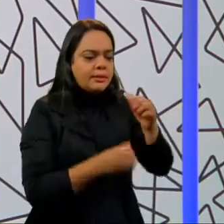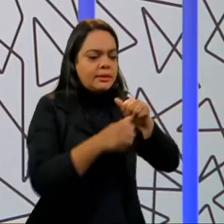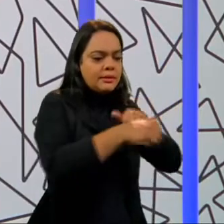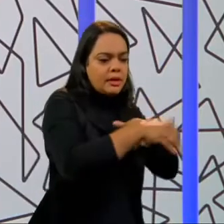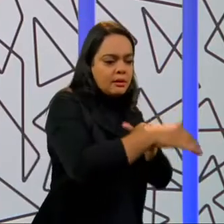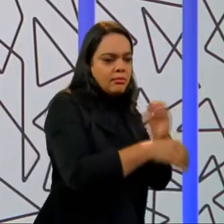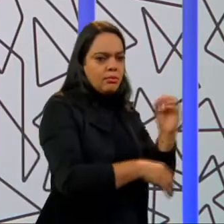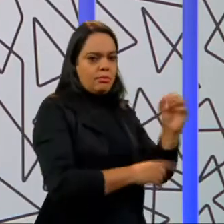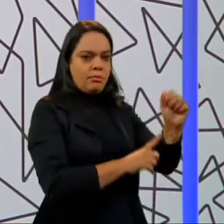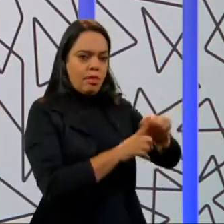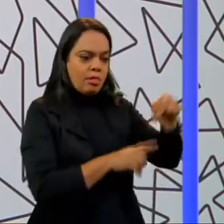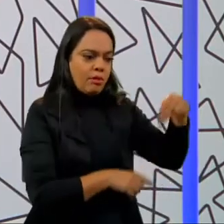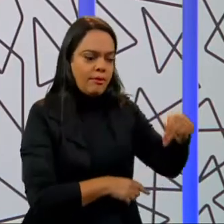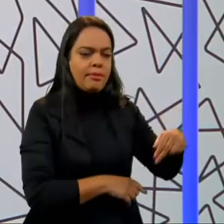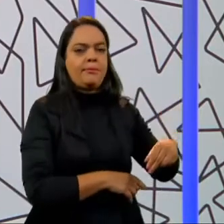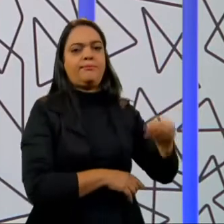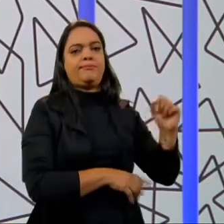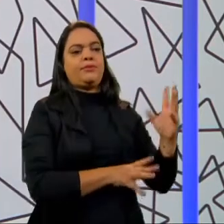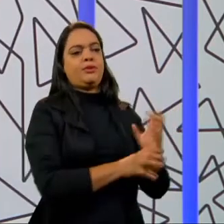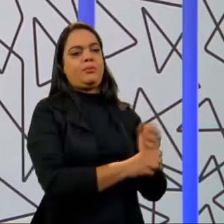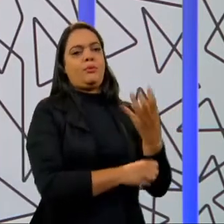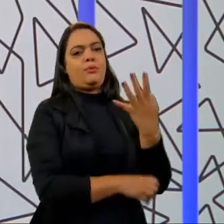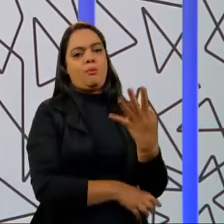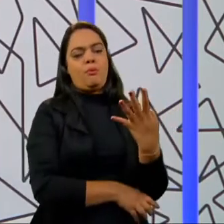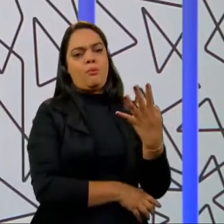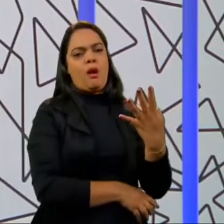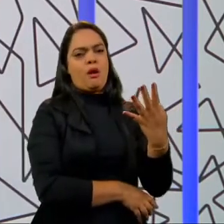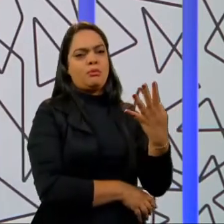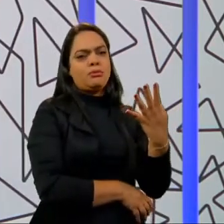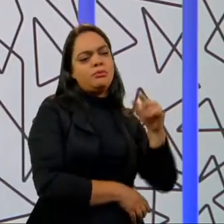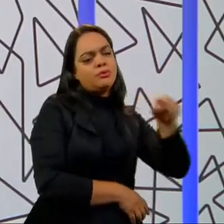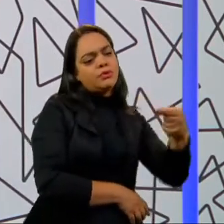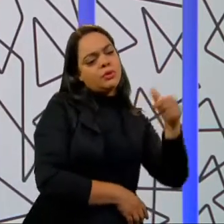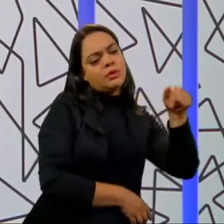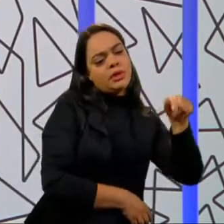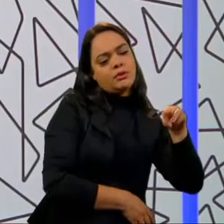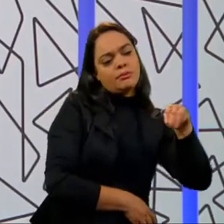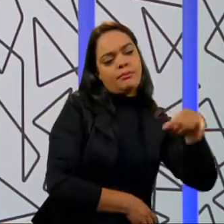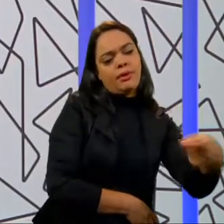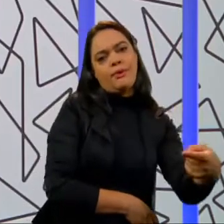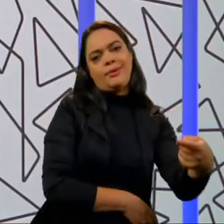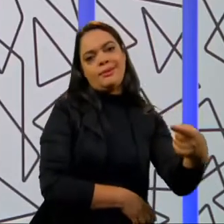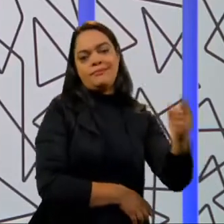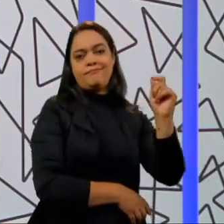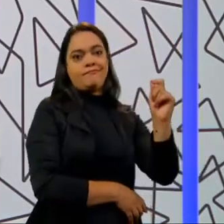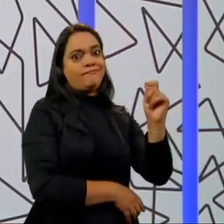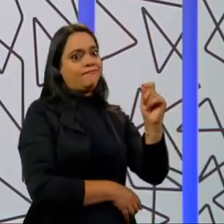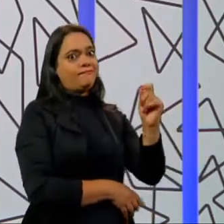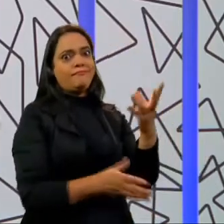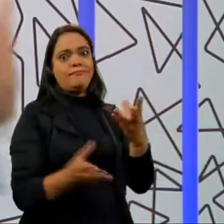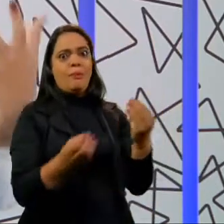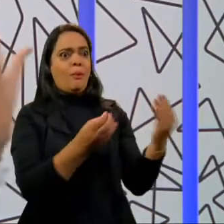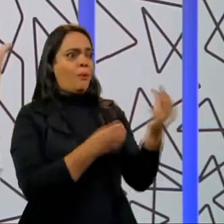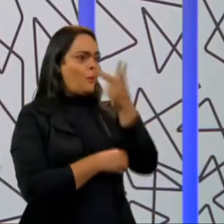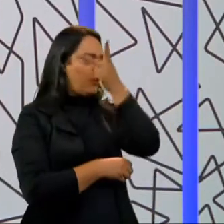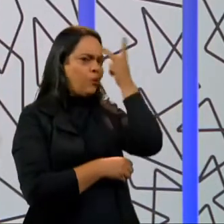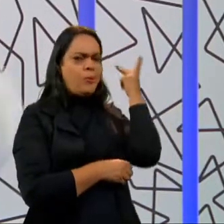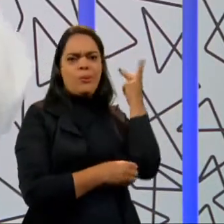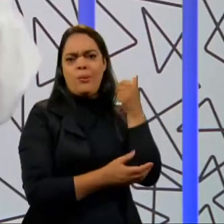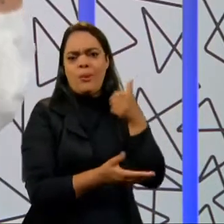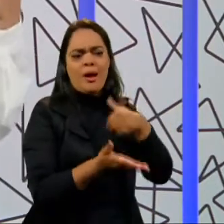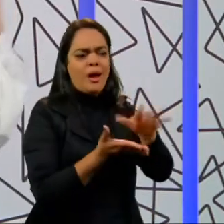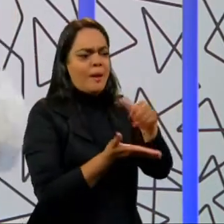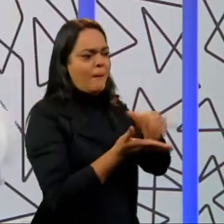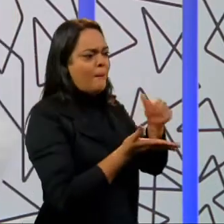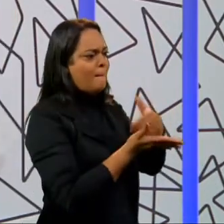novembro, nós caímos aí para 4,7 milhões. Ou seja, uma perda muito grande quando